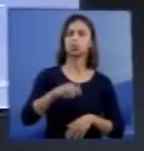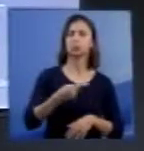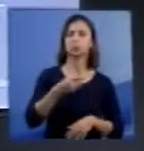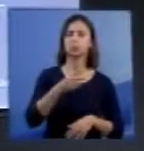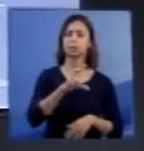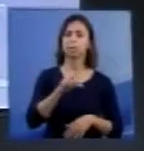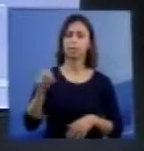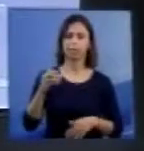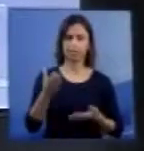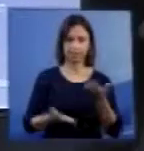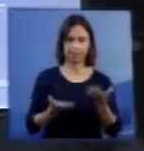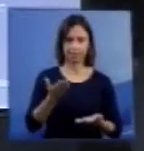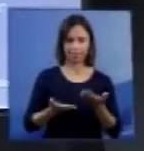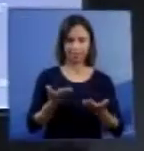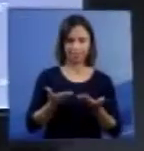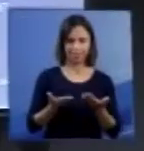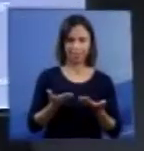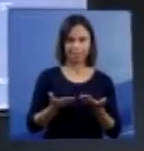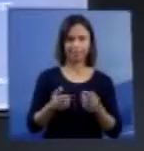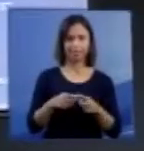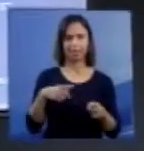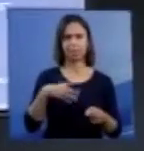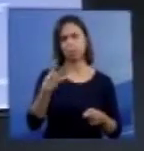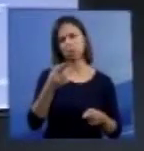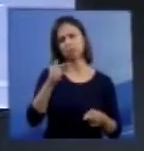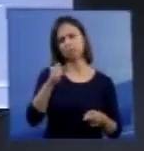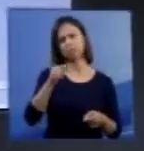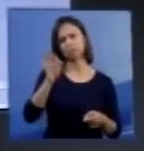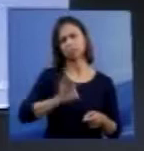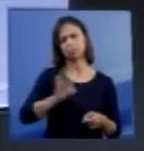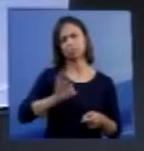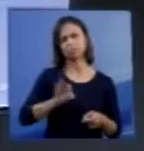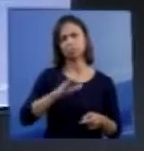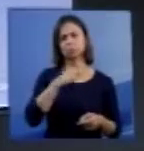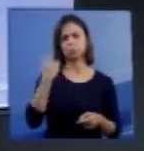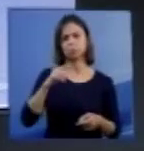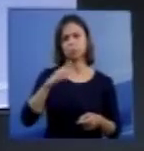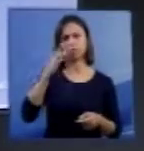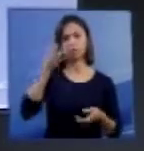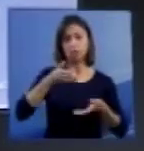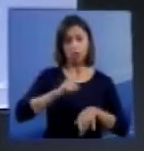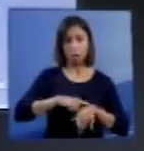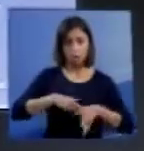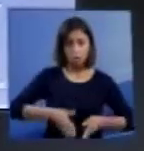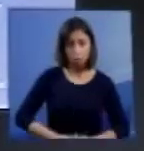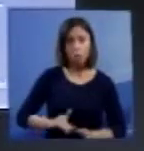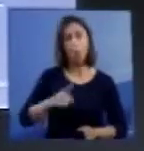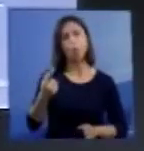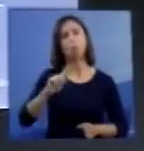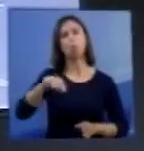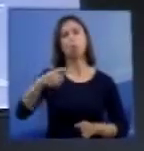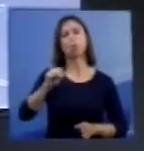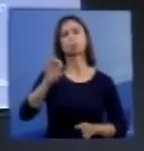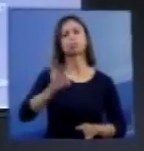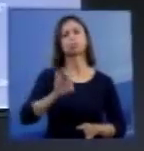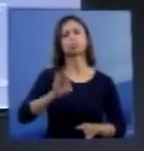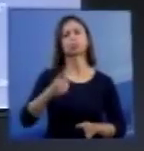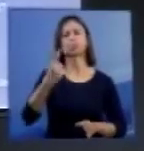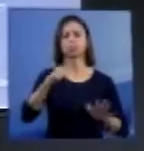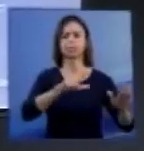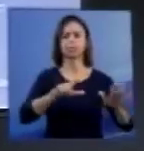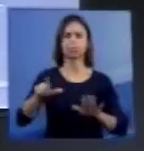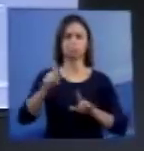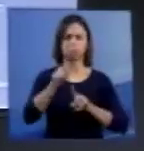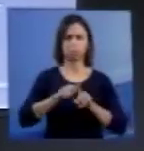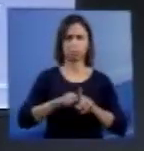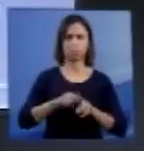afecção é muito letal. 47% morrem no primeiro dia. 44% entre o dia e uma semana. 8% entre uma semana e um mês. E